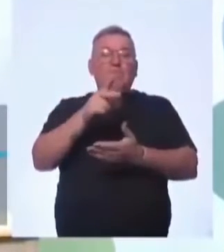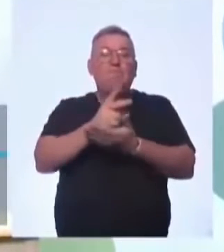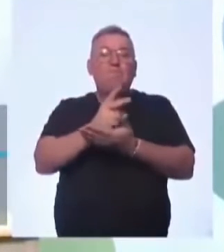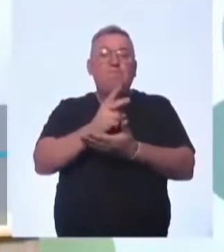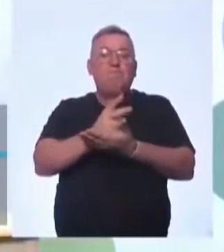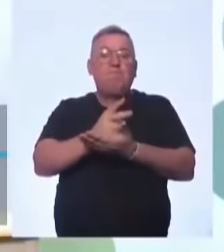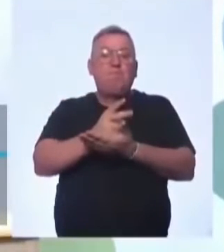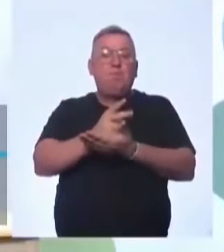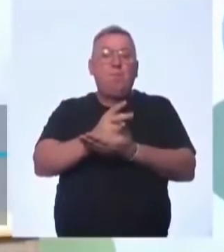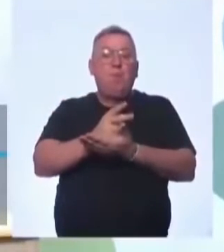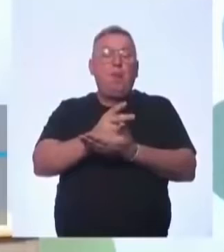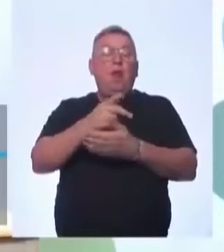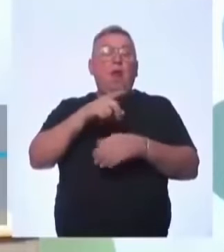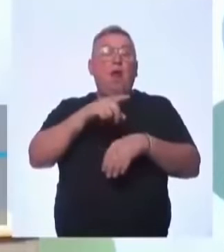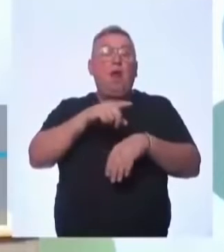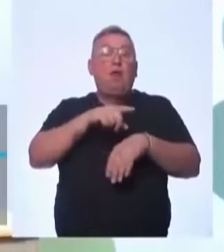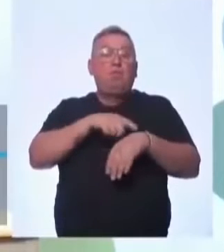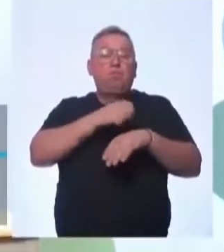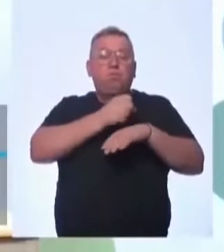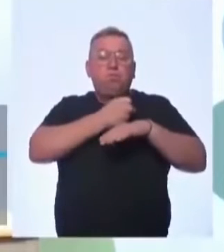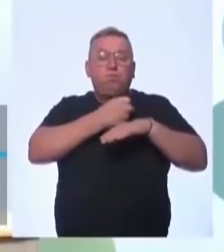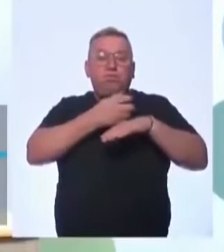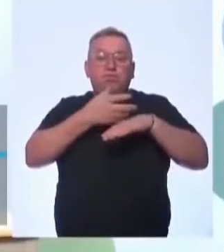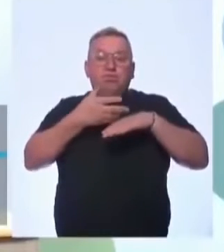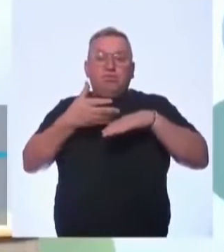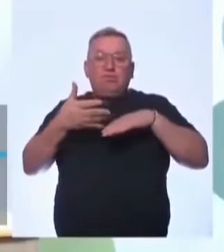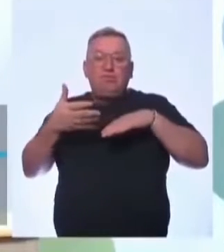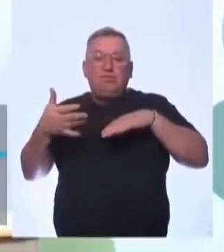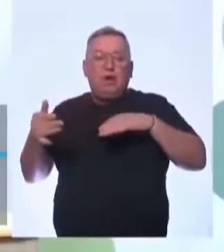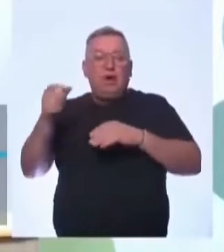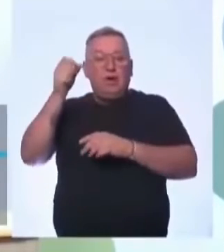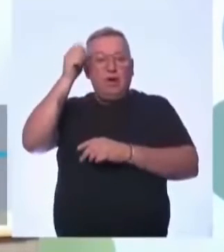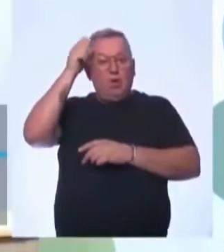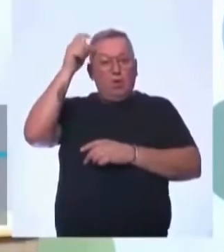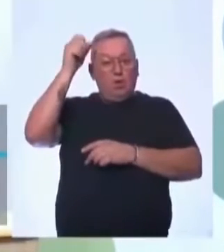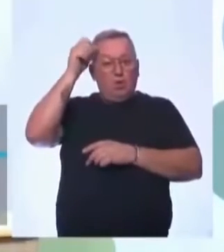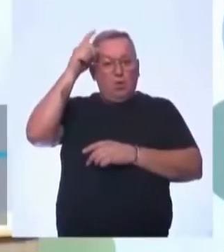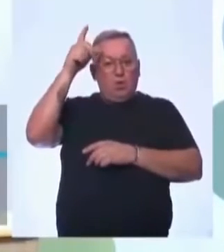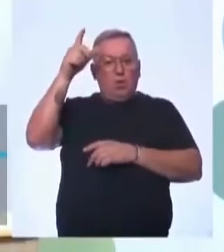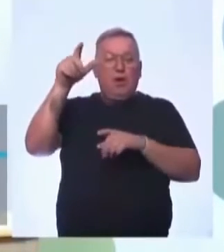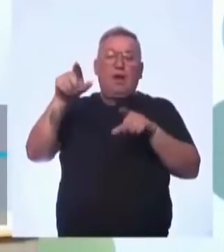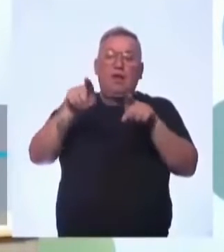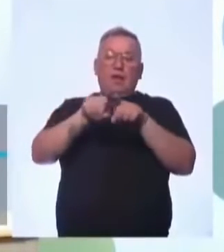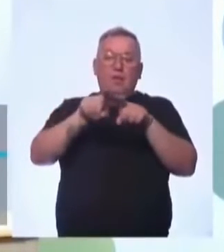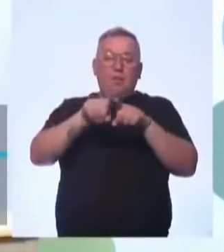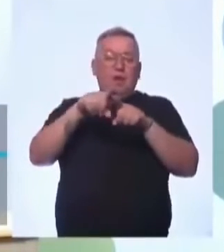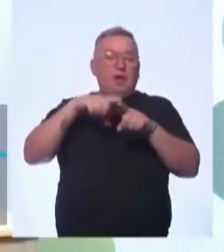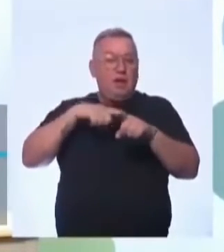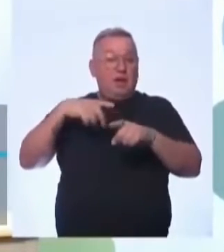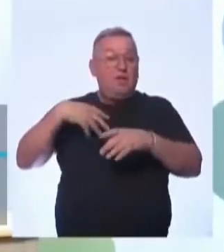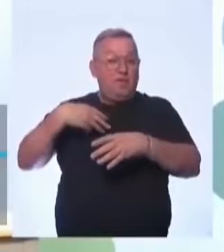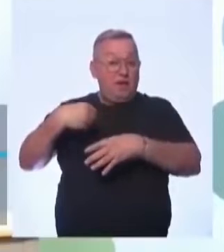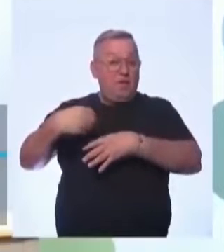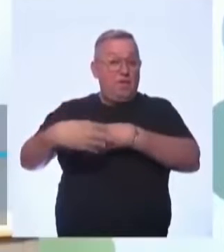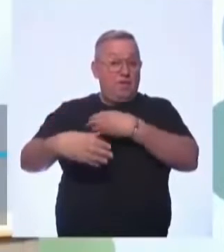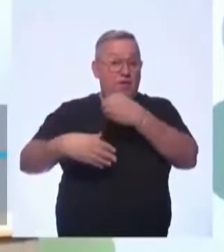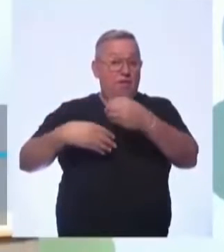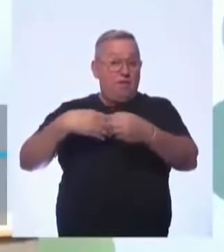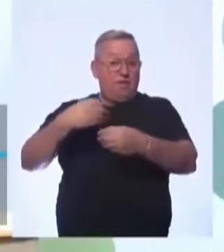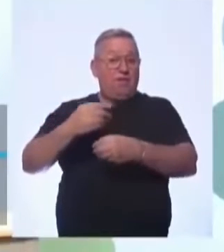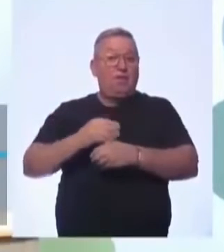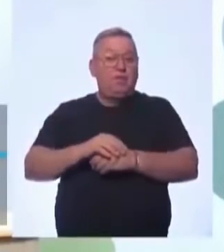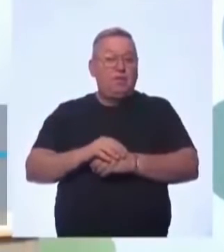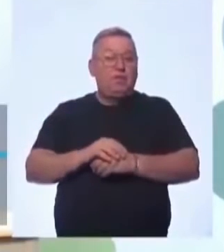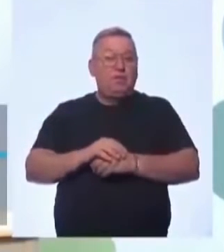através dos tempos, essa cultura. E aí, logicamente, passando de geração para geração, essas